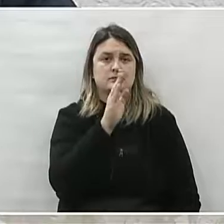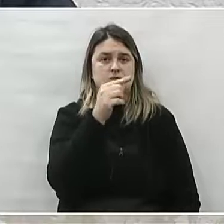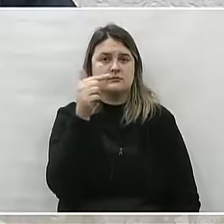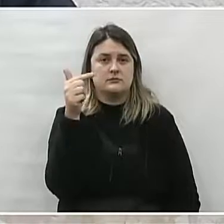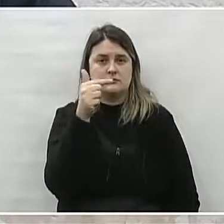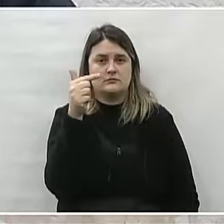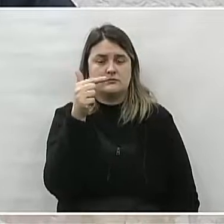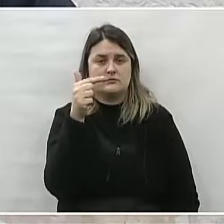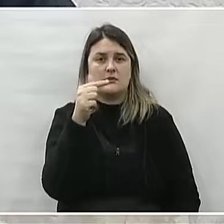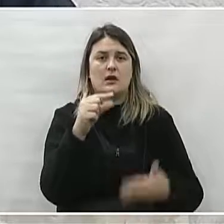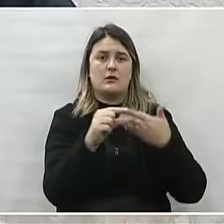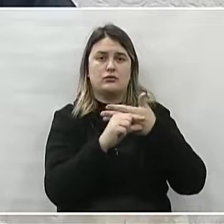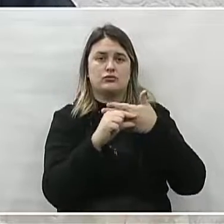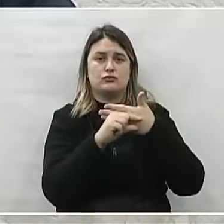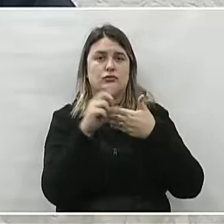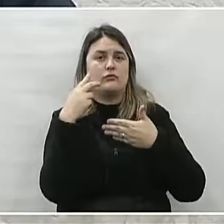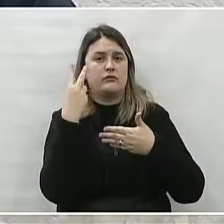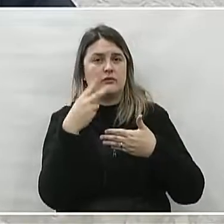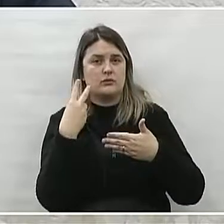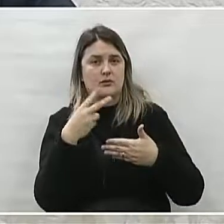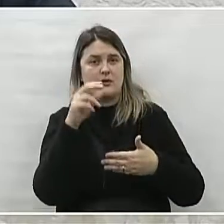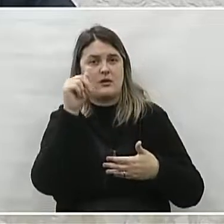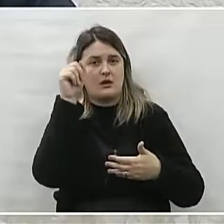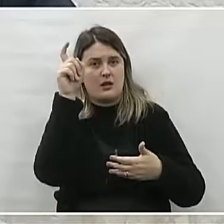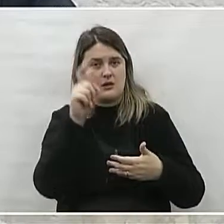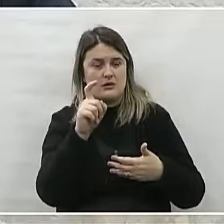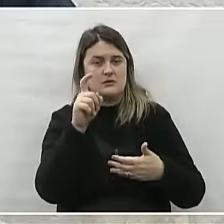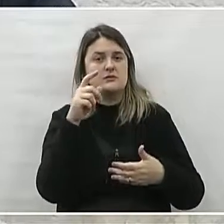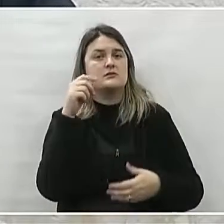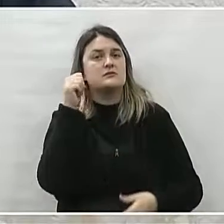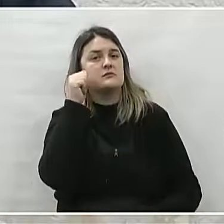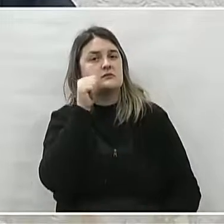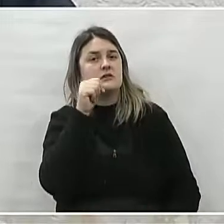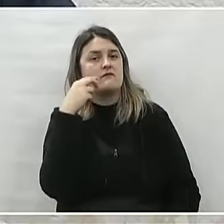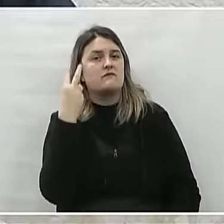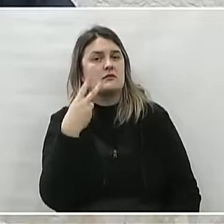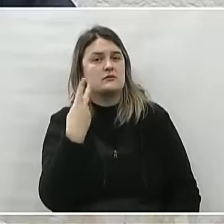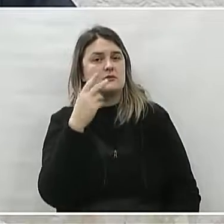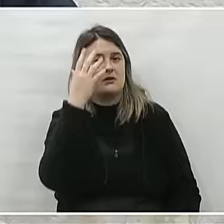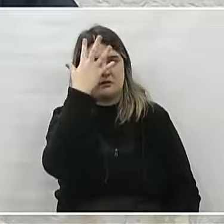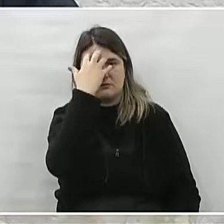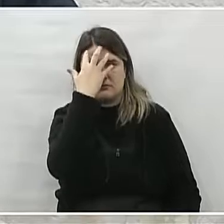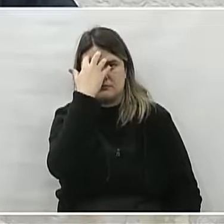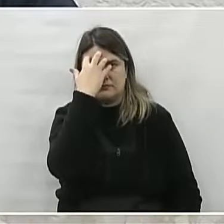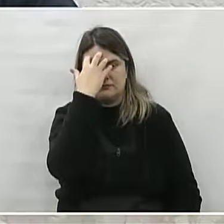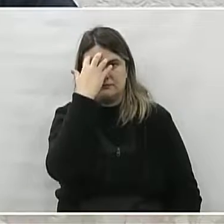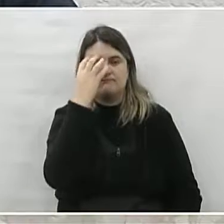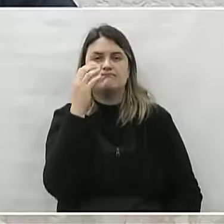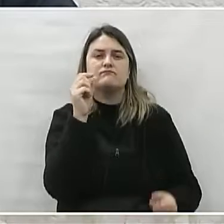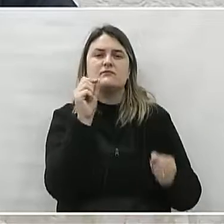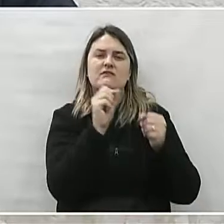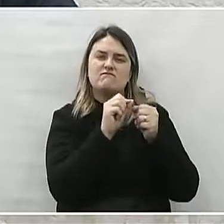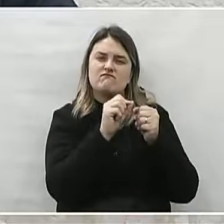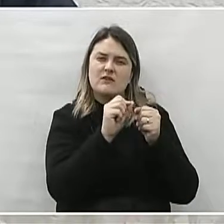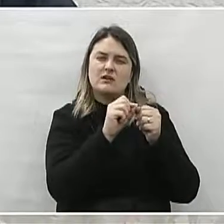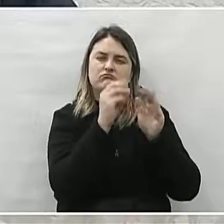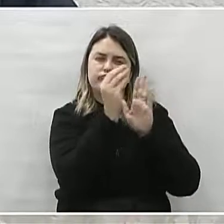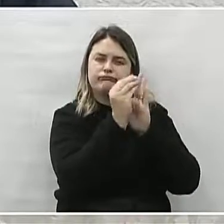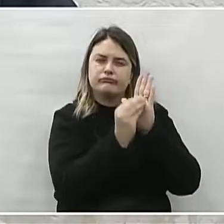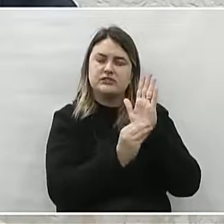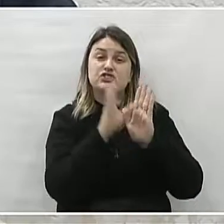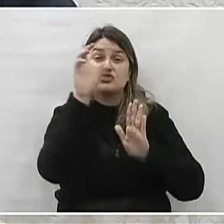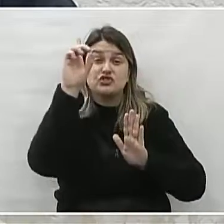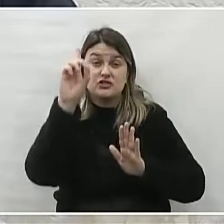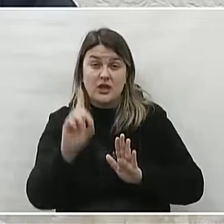2022, de autoria dos vereadores Alex de Anastácio e Thais Biberbach. Estabelece direitos e